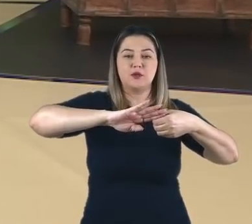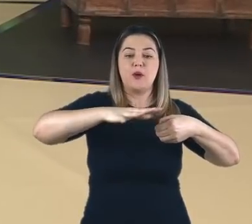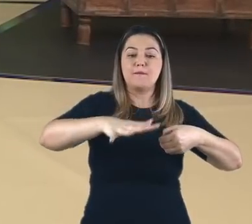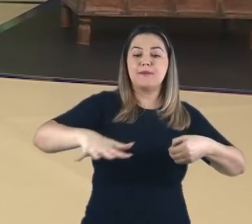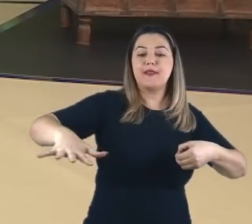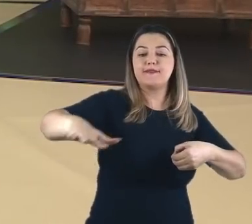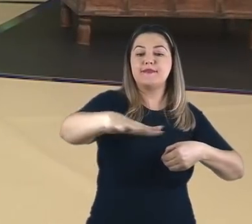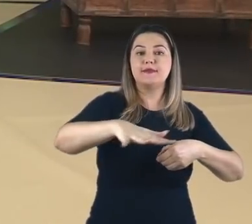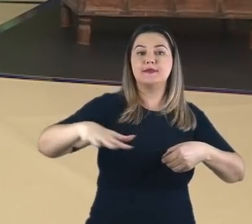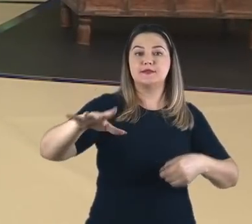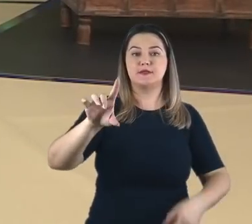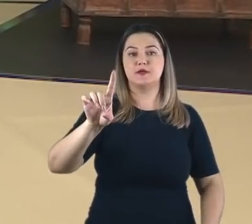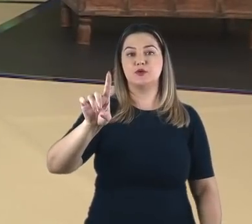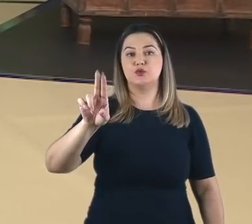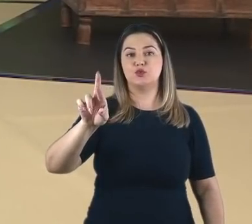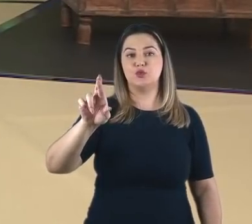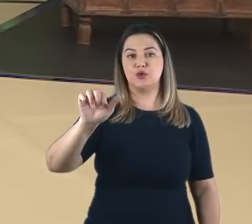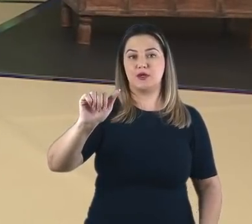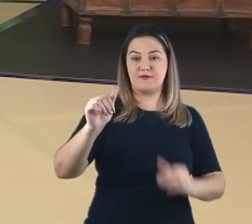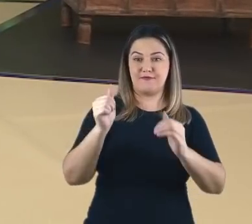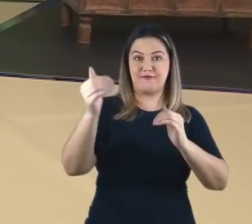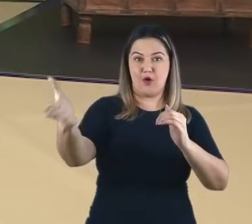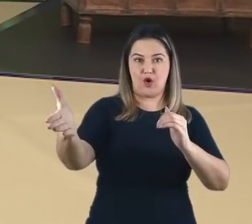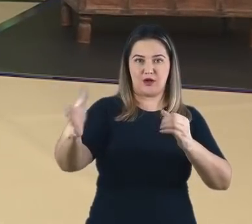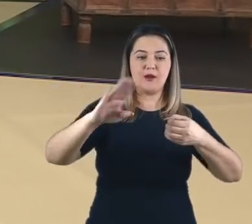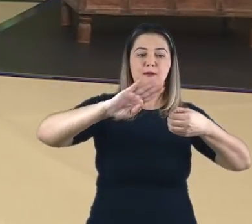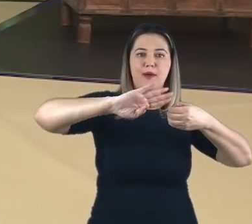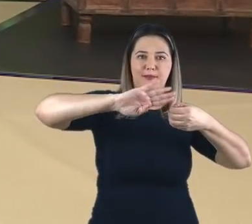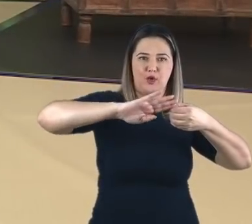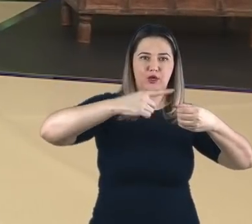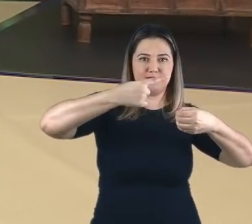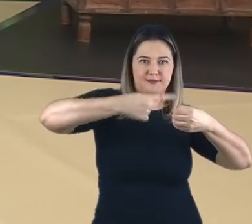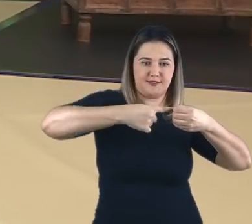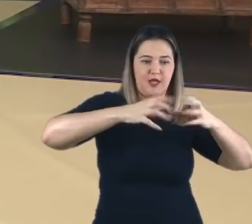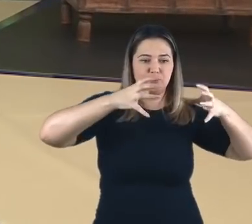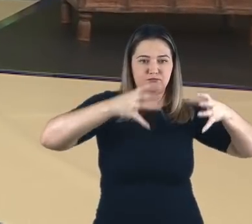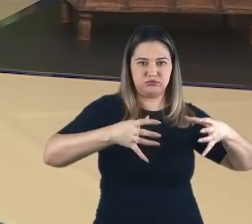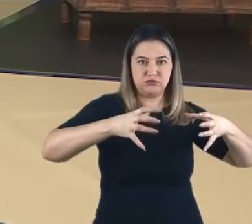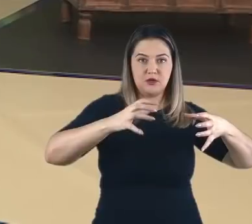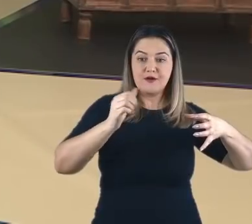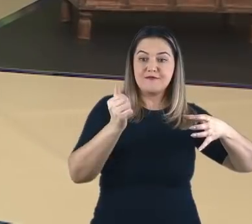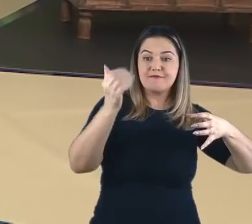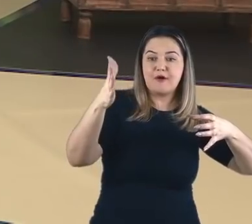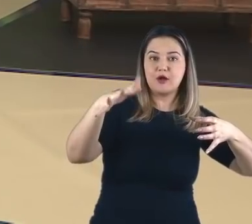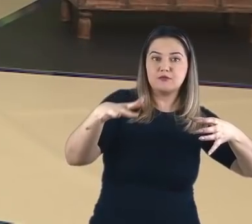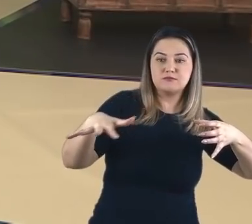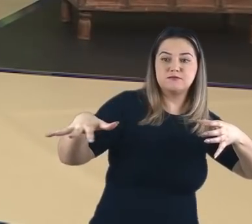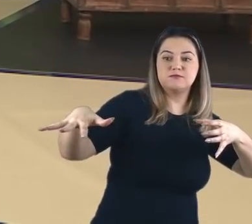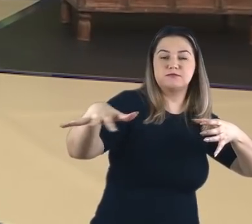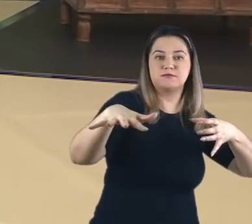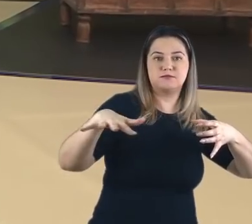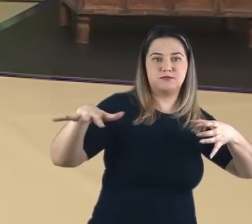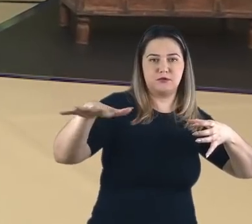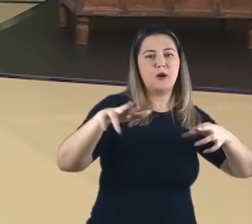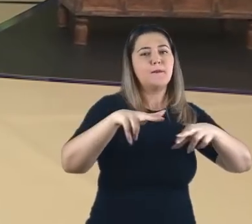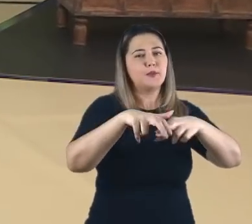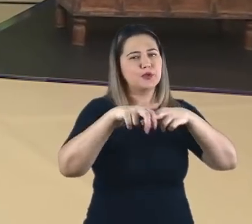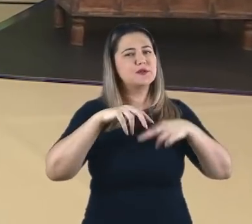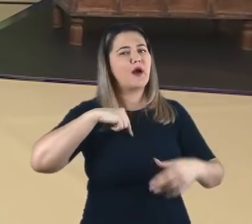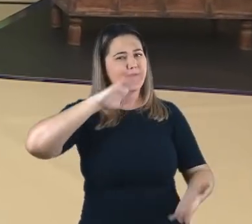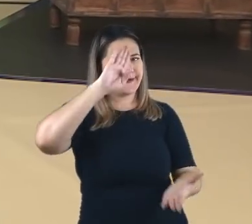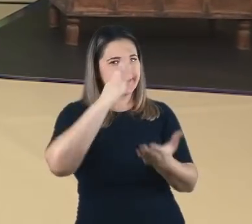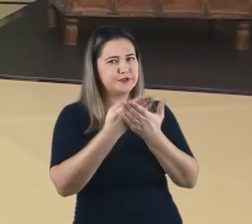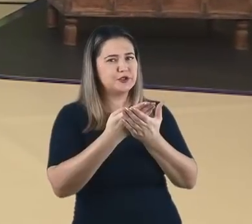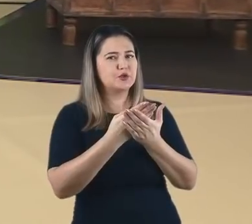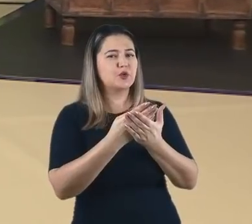de Dura ficava na província da Babilônia. Então, é provável, ou possível, pelo menos, que o episódio tenha ocorrido dentro